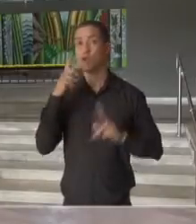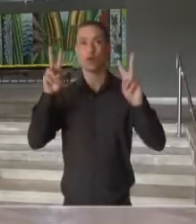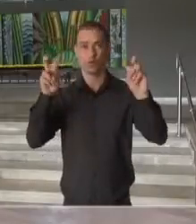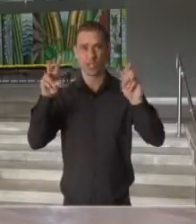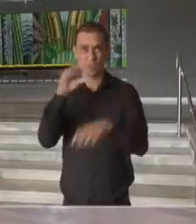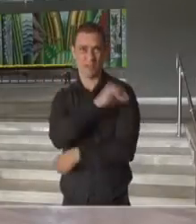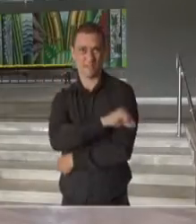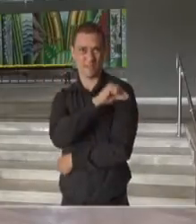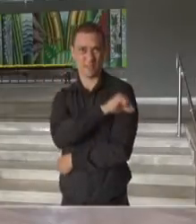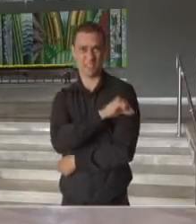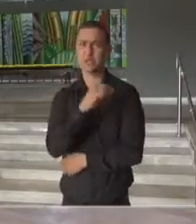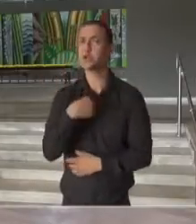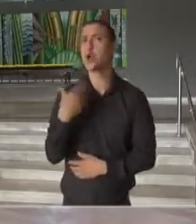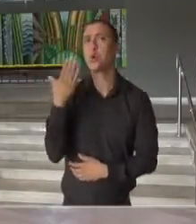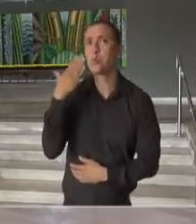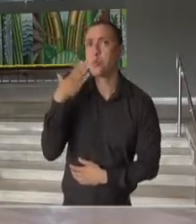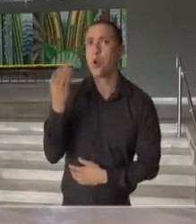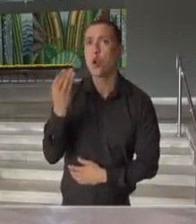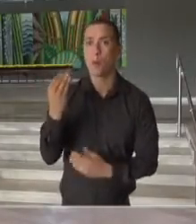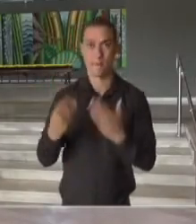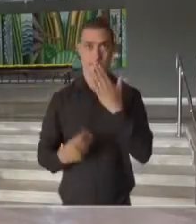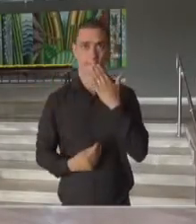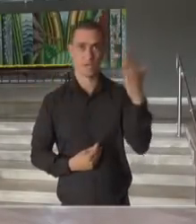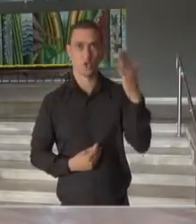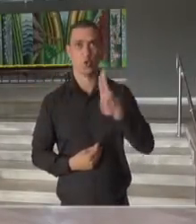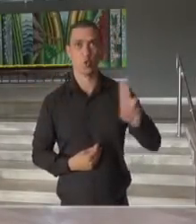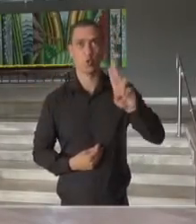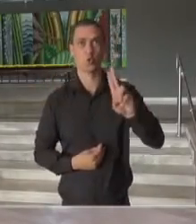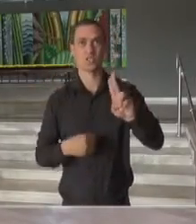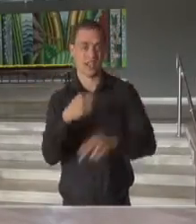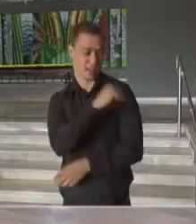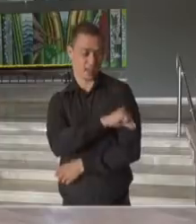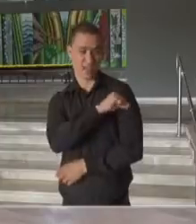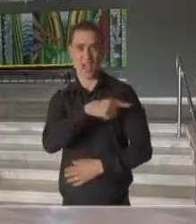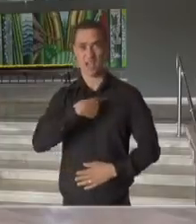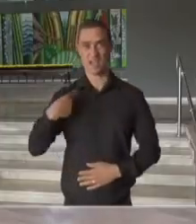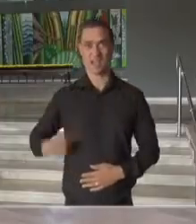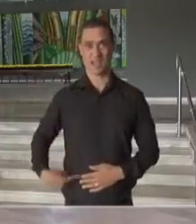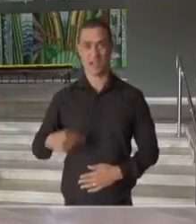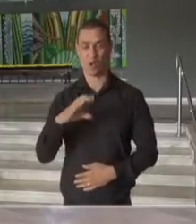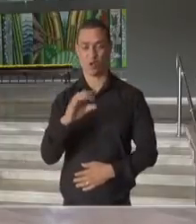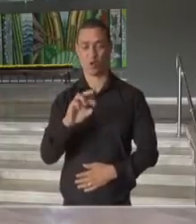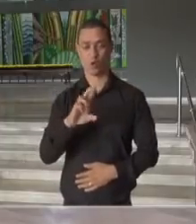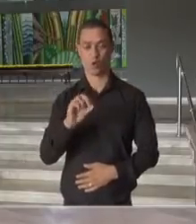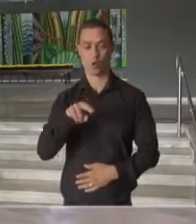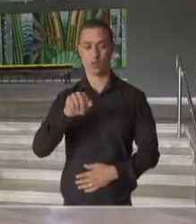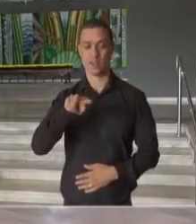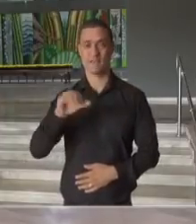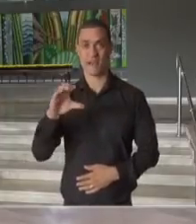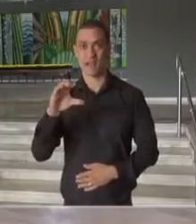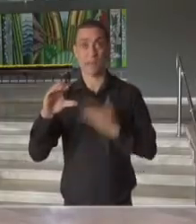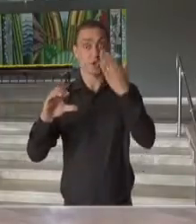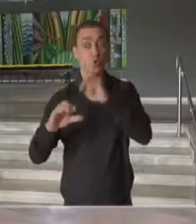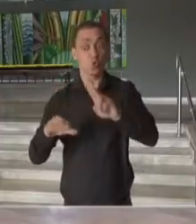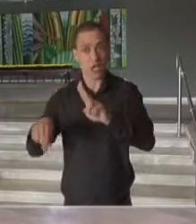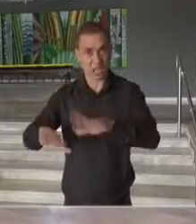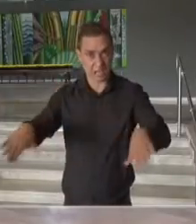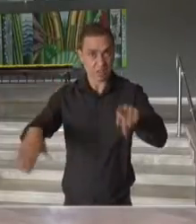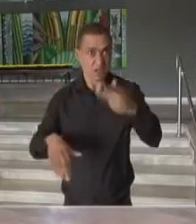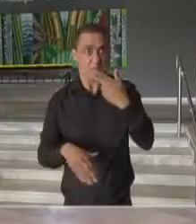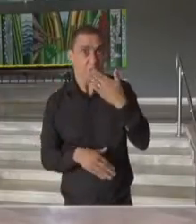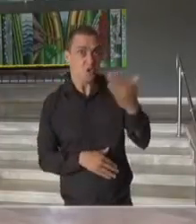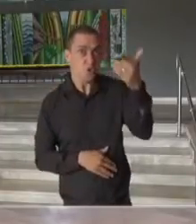vacinas, eu queria uma atualização sobre o pedido de uso da Coronavac em crianças, se vocês vão insistir nisso, e uma